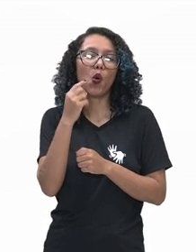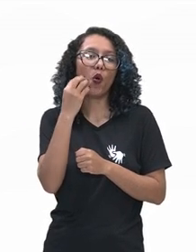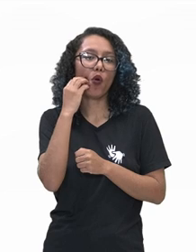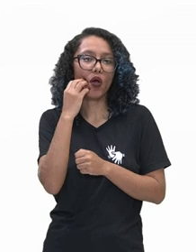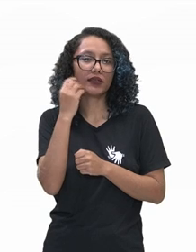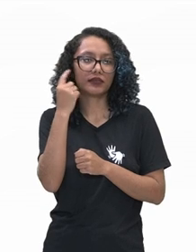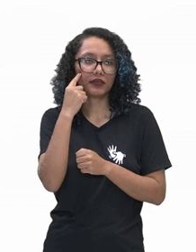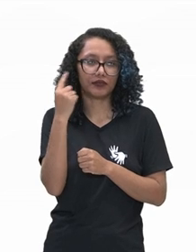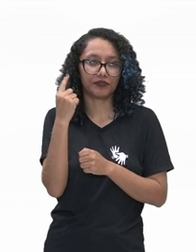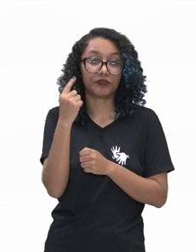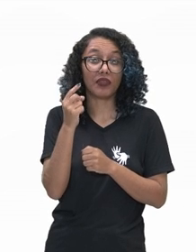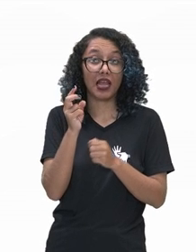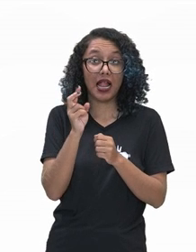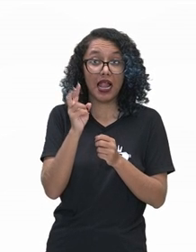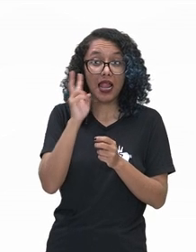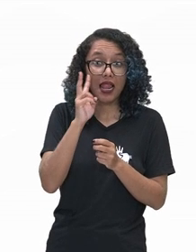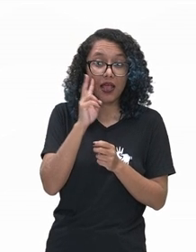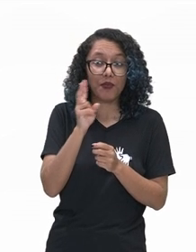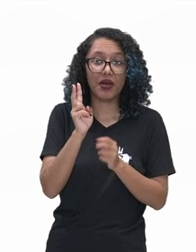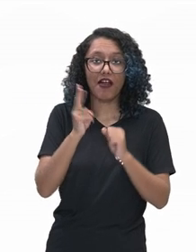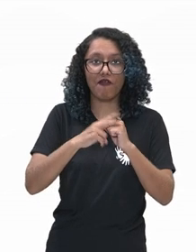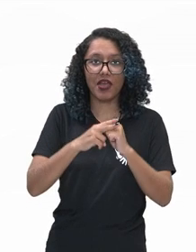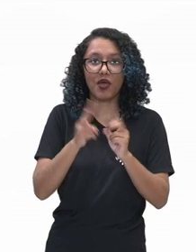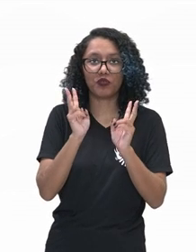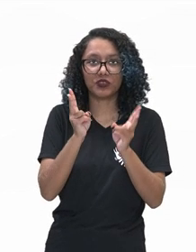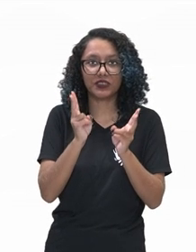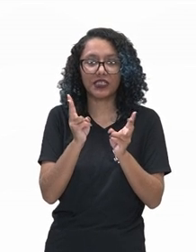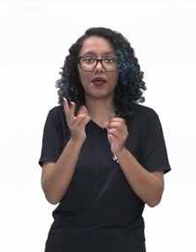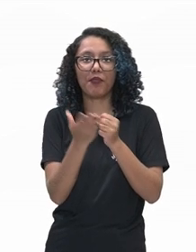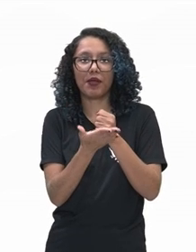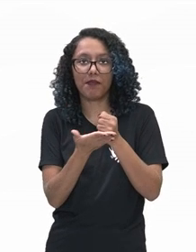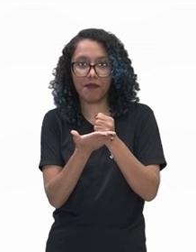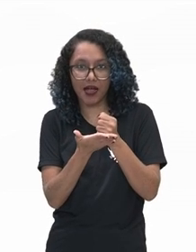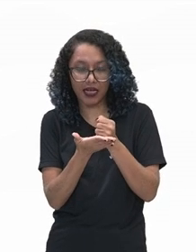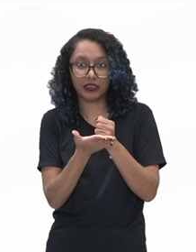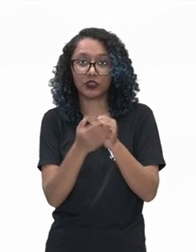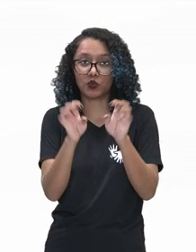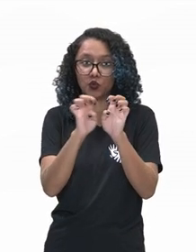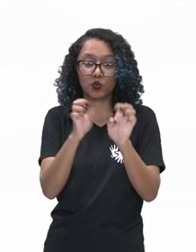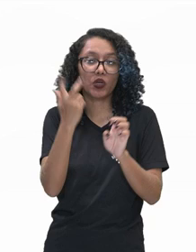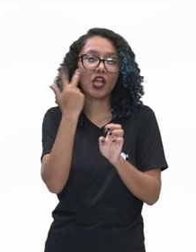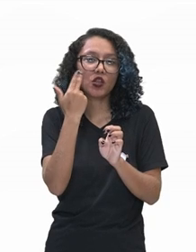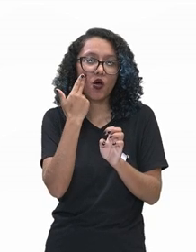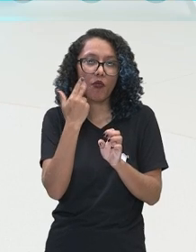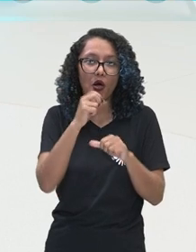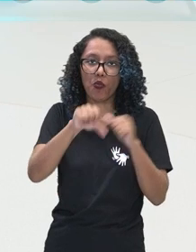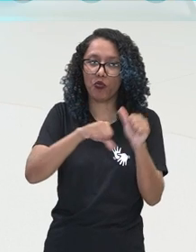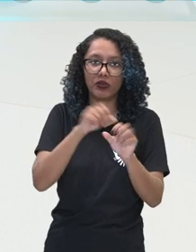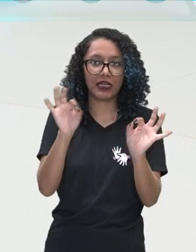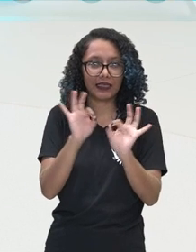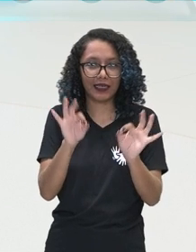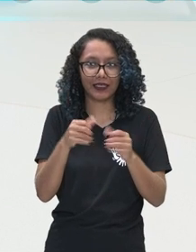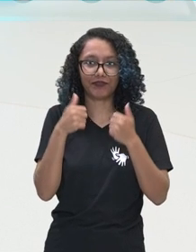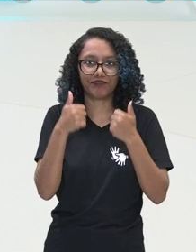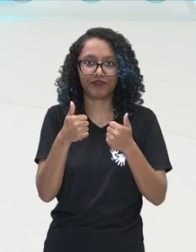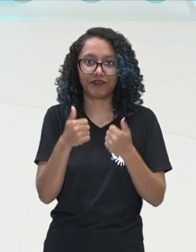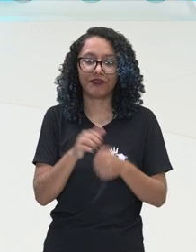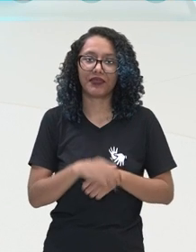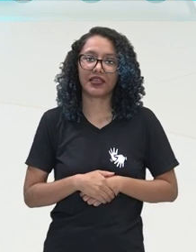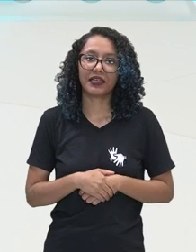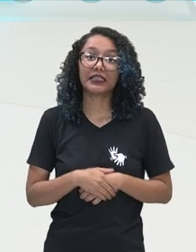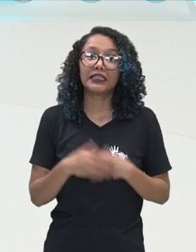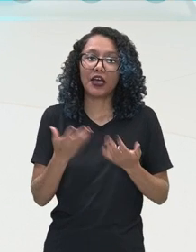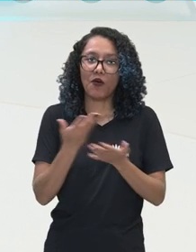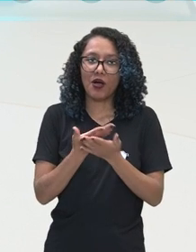sempre vai ficar na sua forma base. Não tem mudanças. Beleza? Bom, gente,